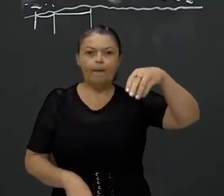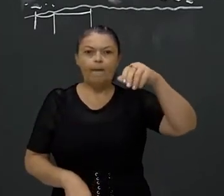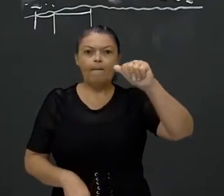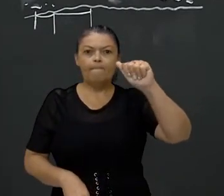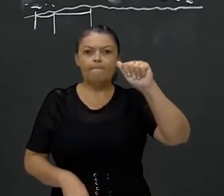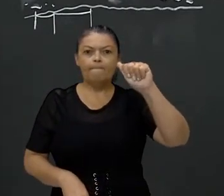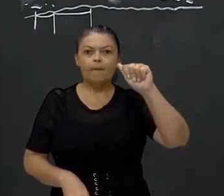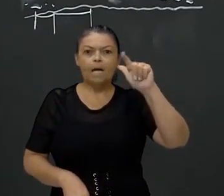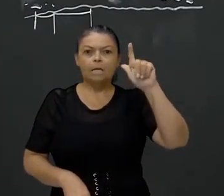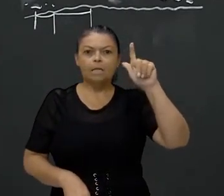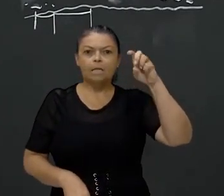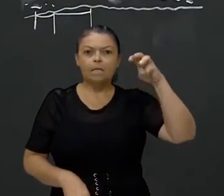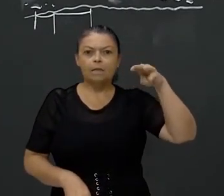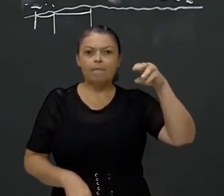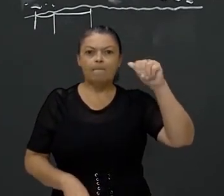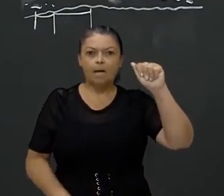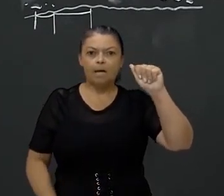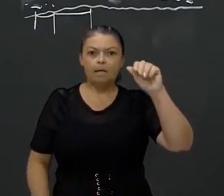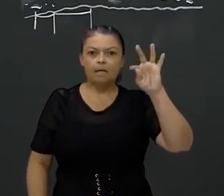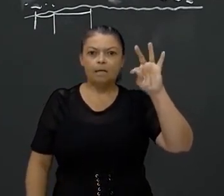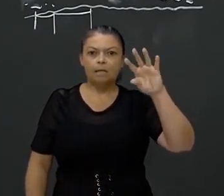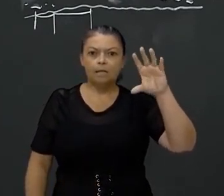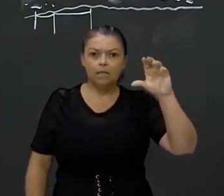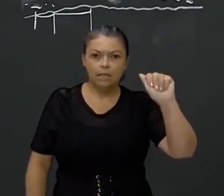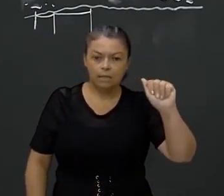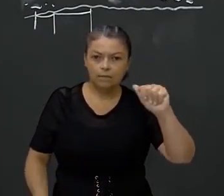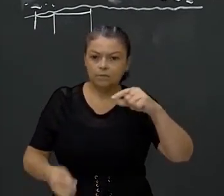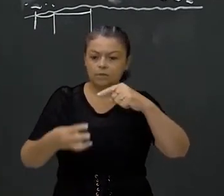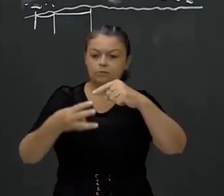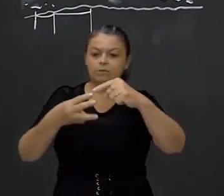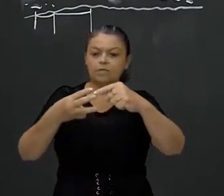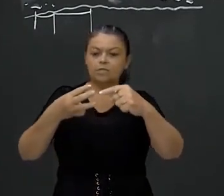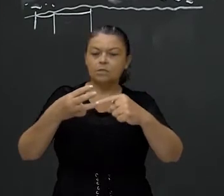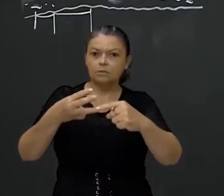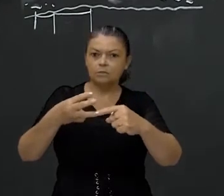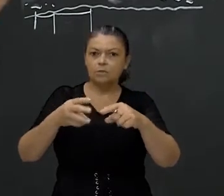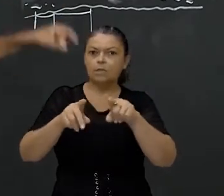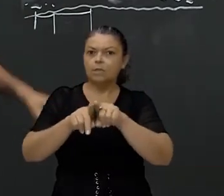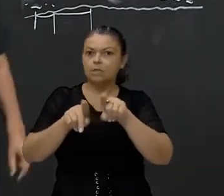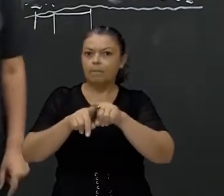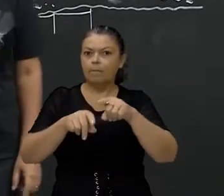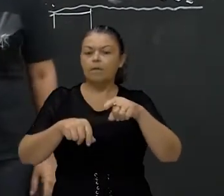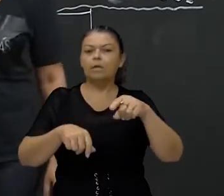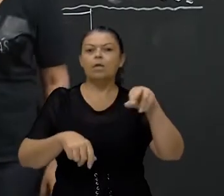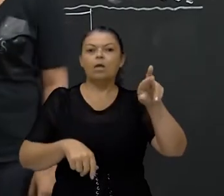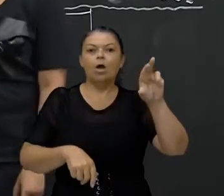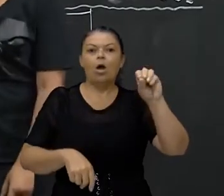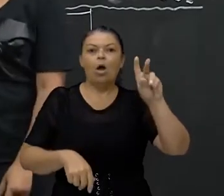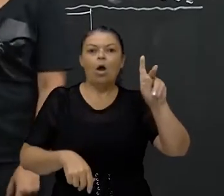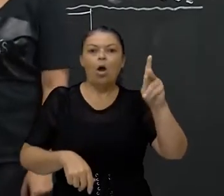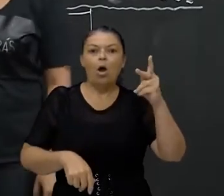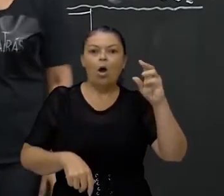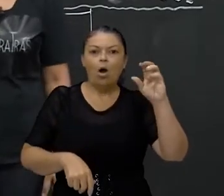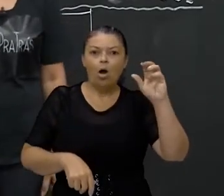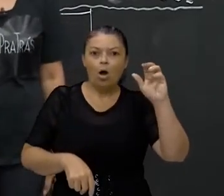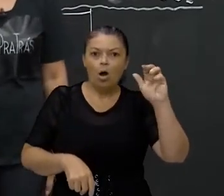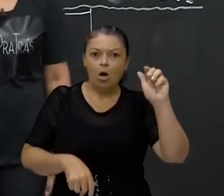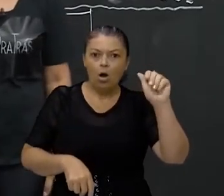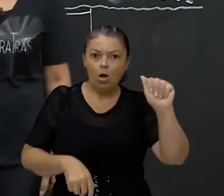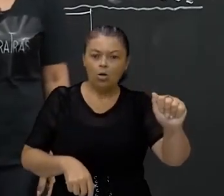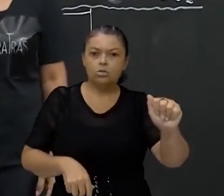ígneas, as rochas sedimentares e as rochas metamórficas. Quando a gente fala de